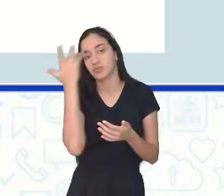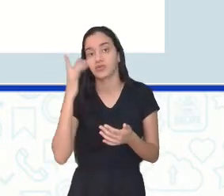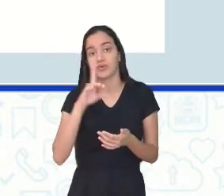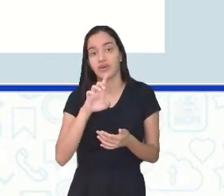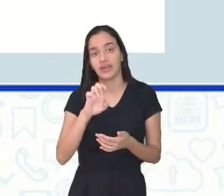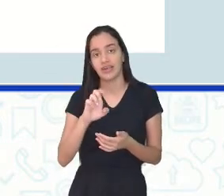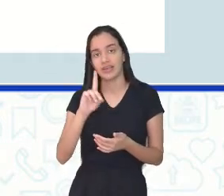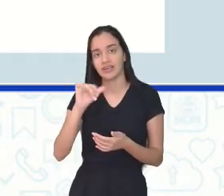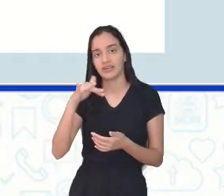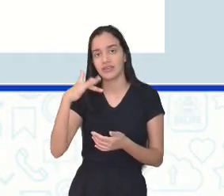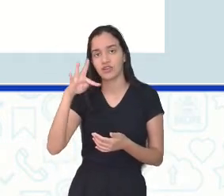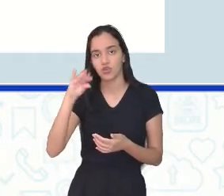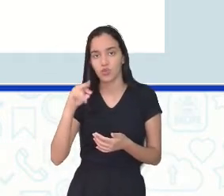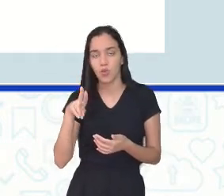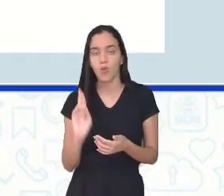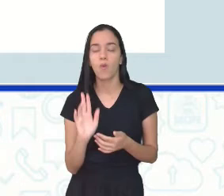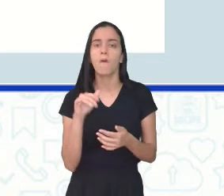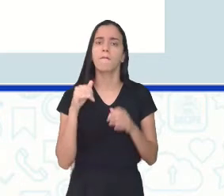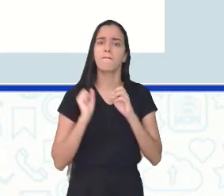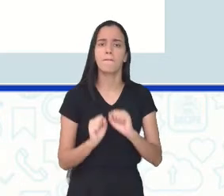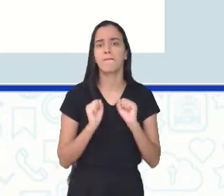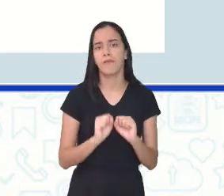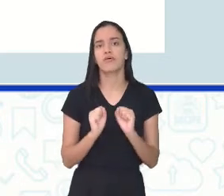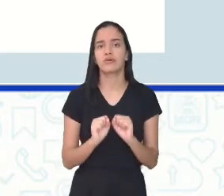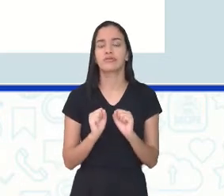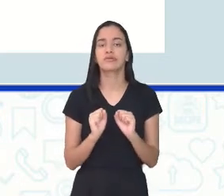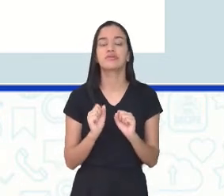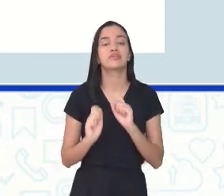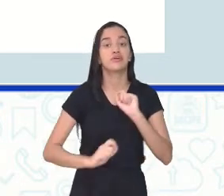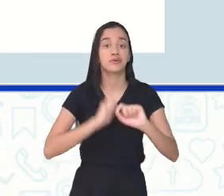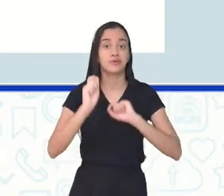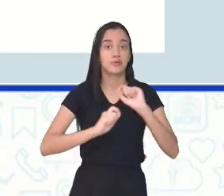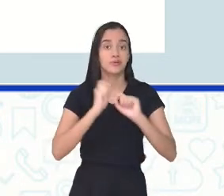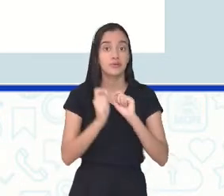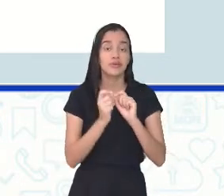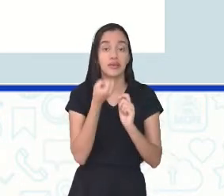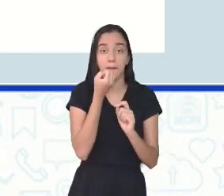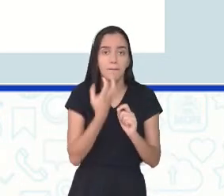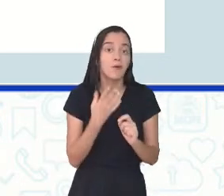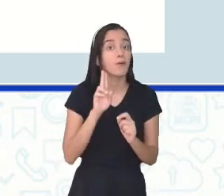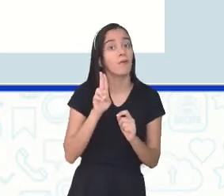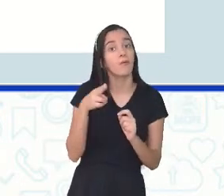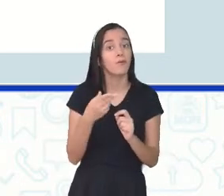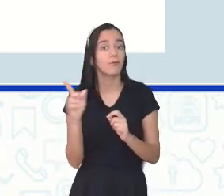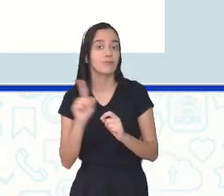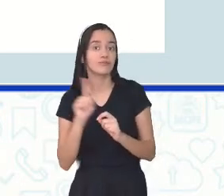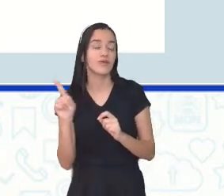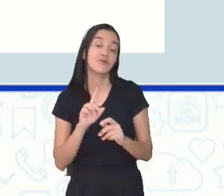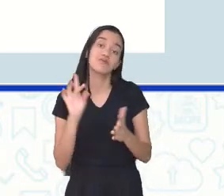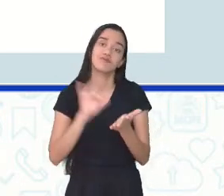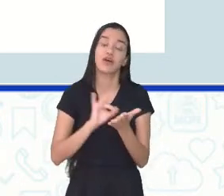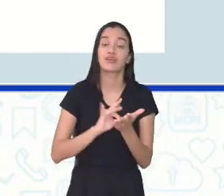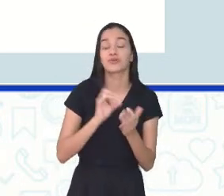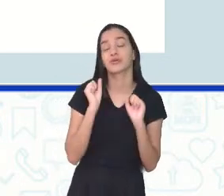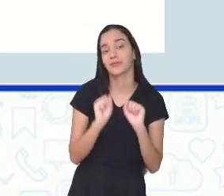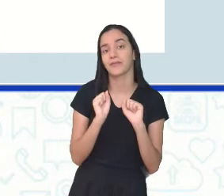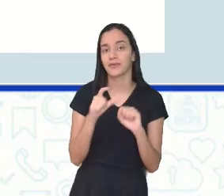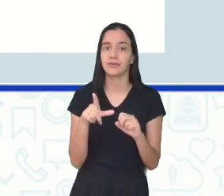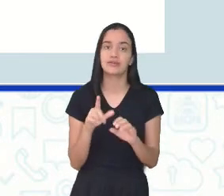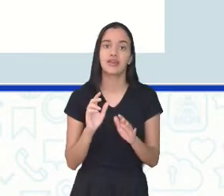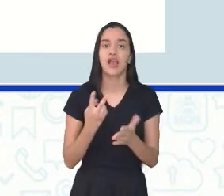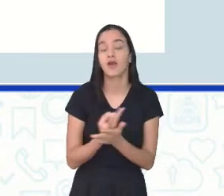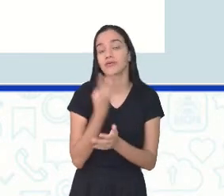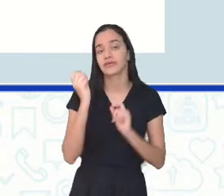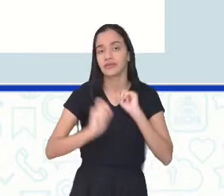podem interar-se do que agrada ou não seus leitores. Fato que pode lhes